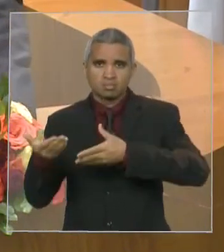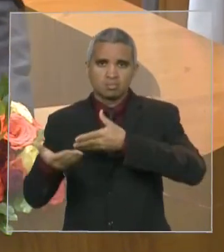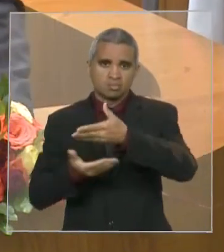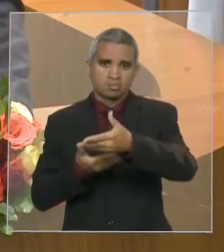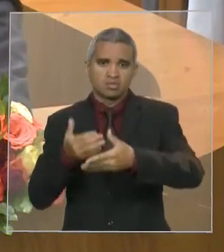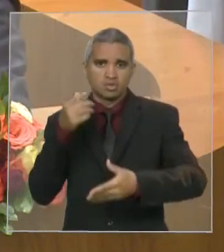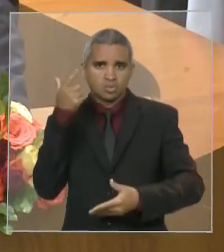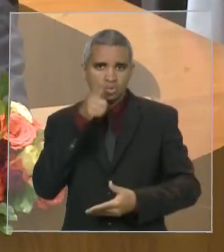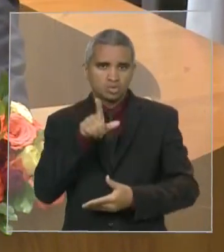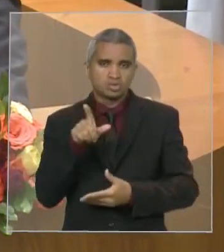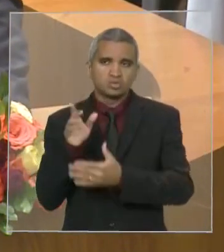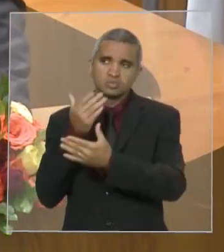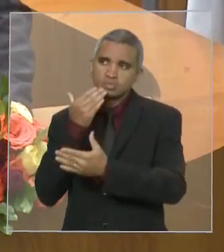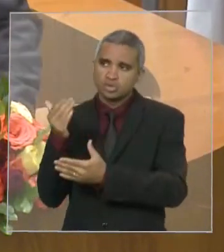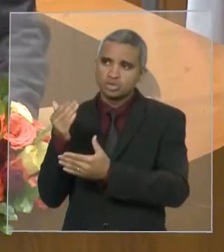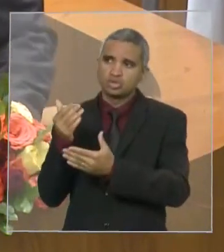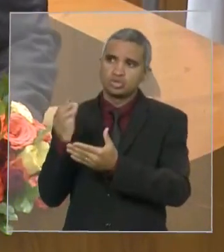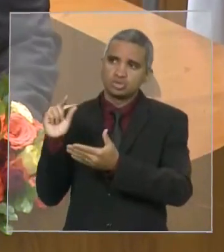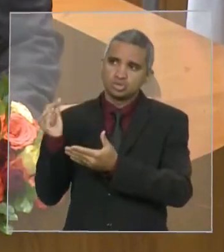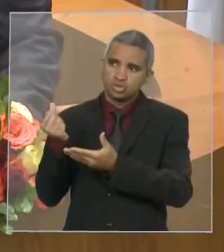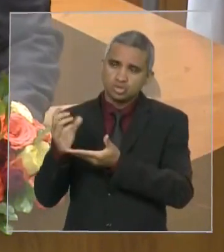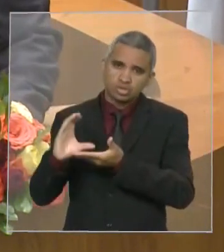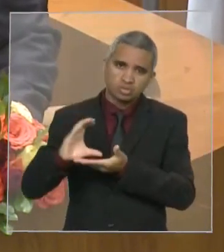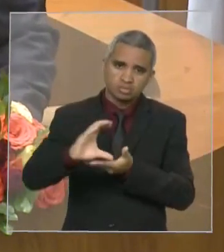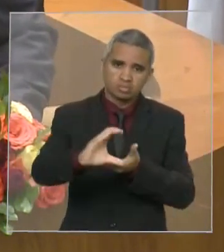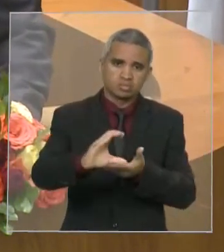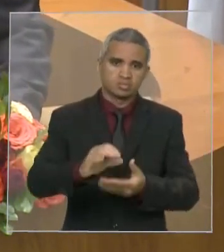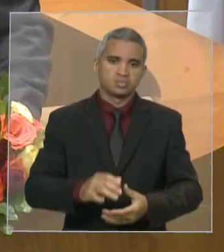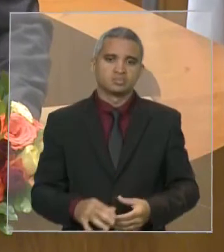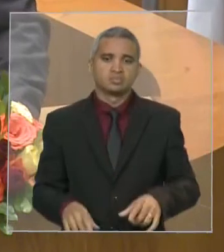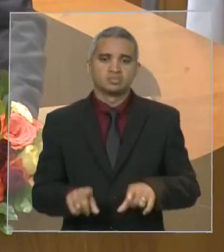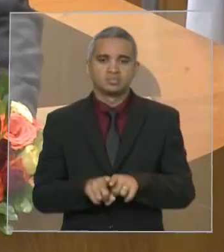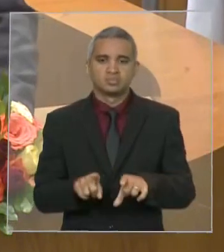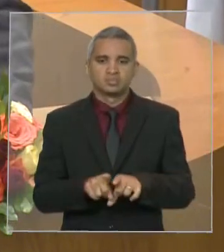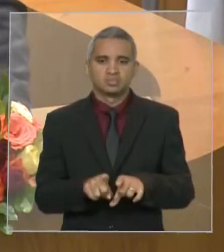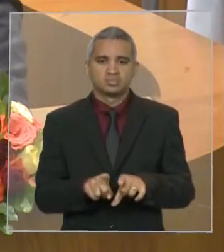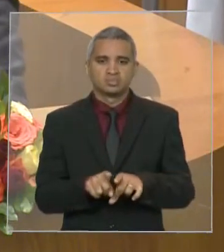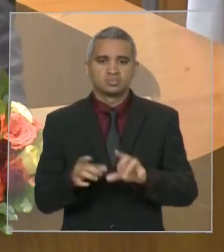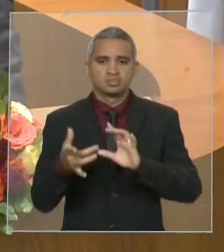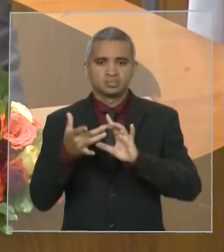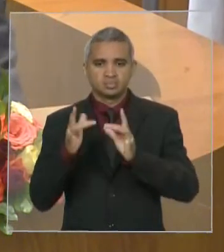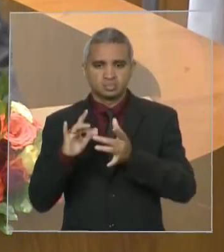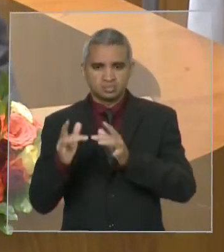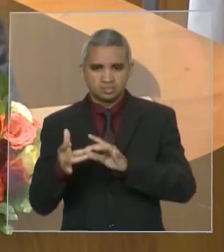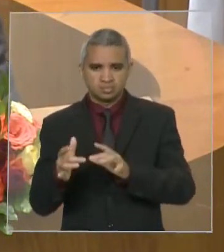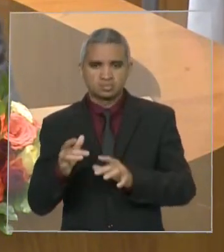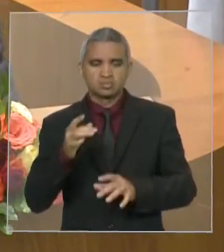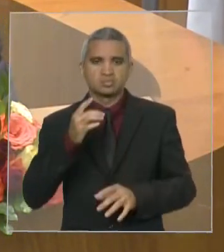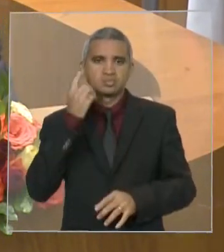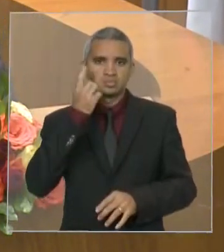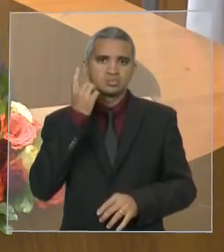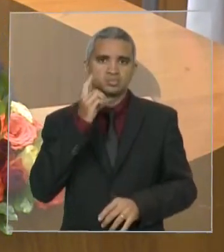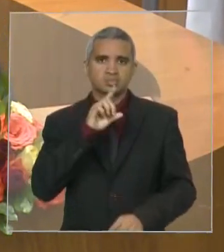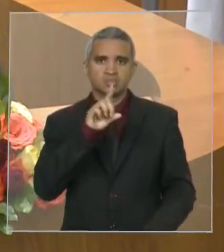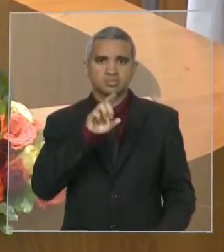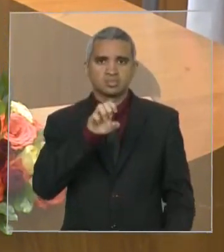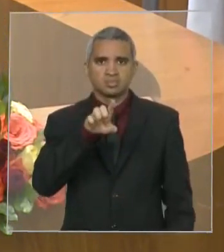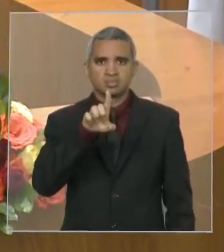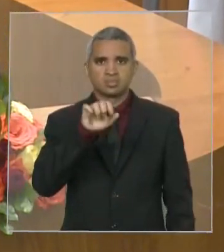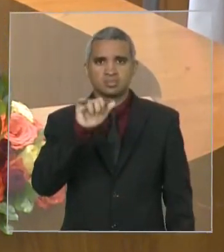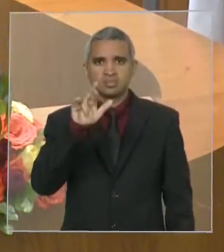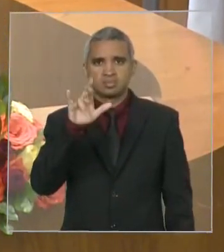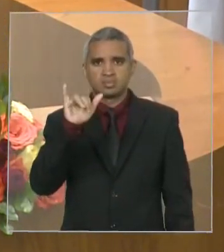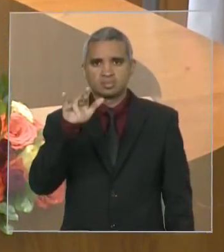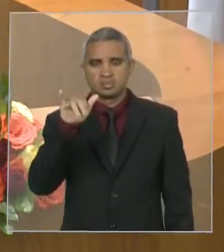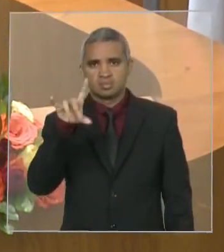necessários para a implementação da SEASA, também como foi necessária a articulação com o deputado Zé Reinaldo na implantação da Avenida Piauí,